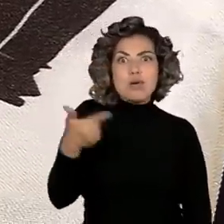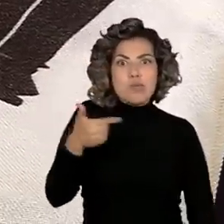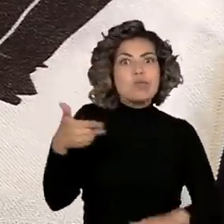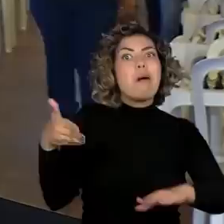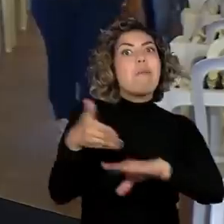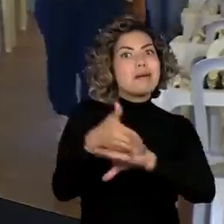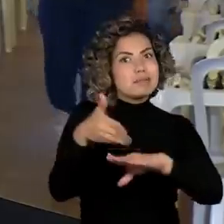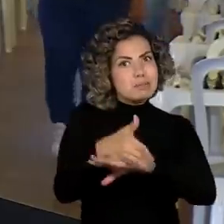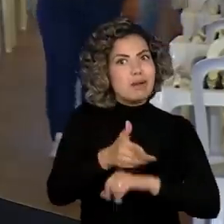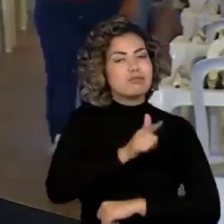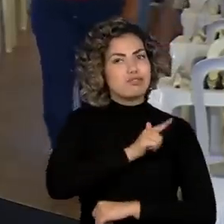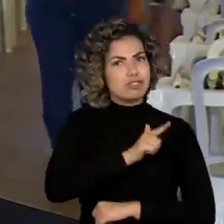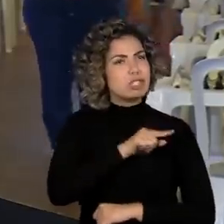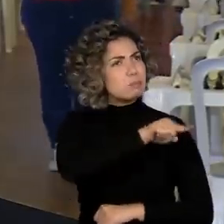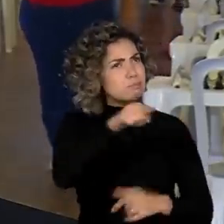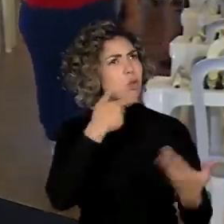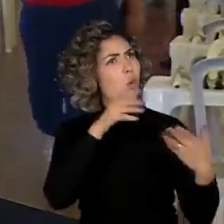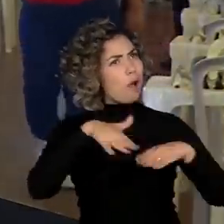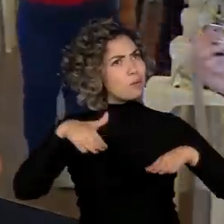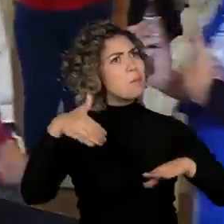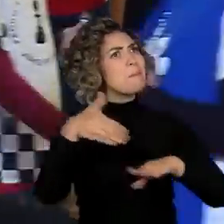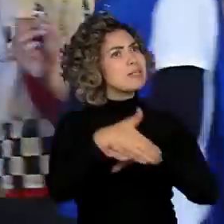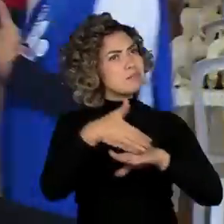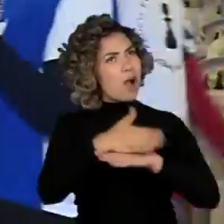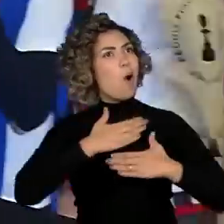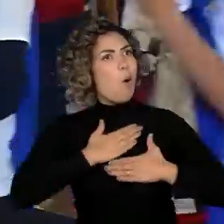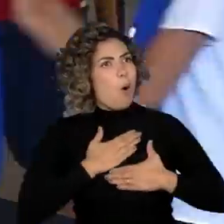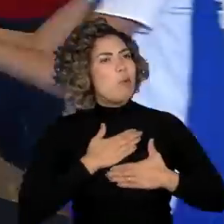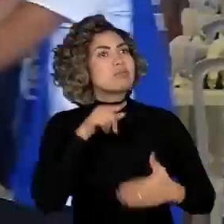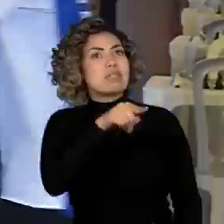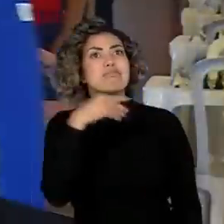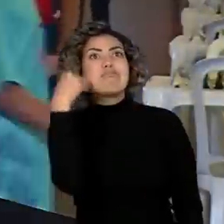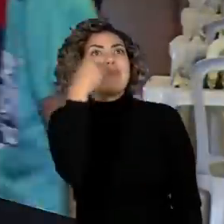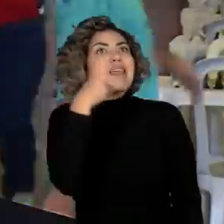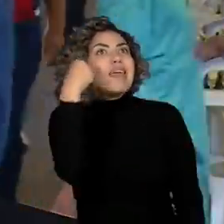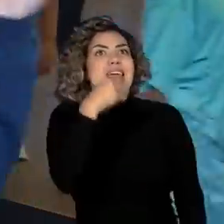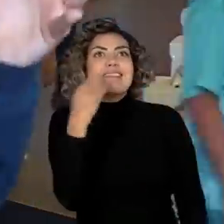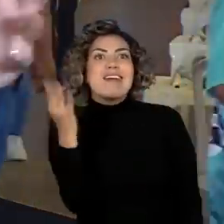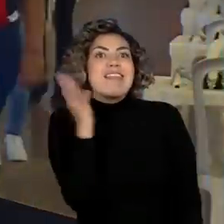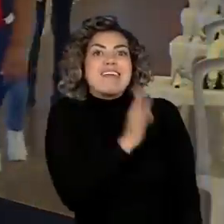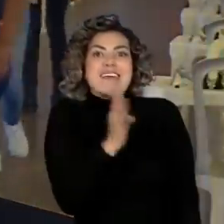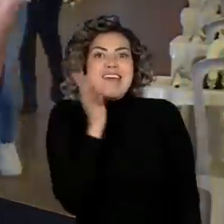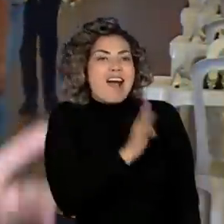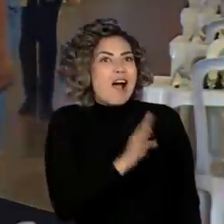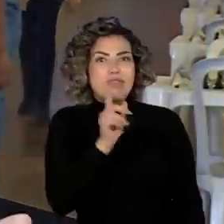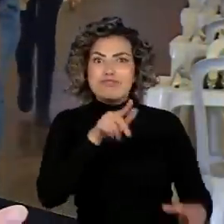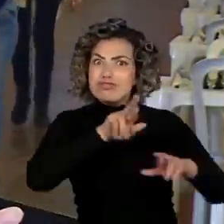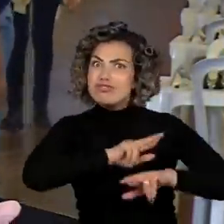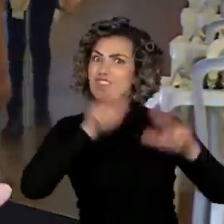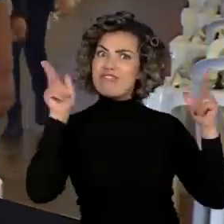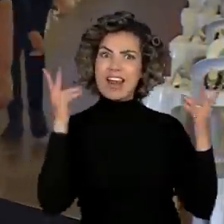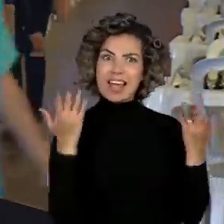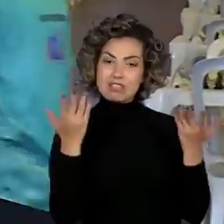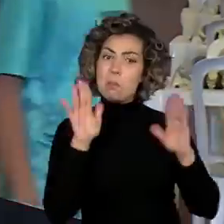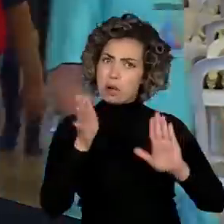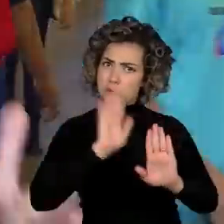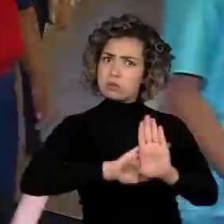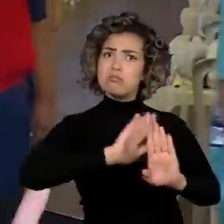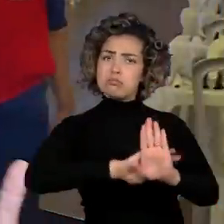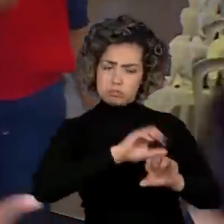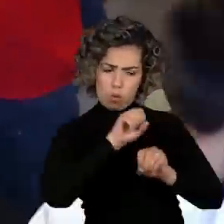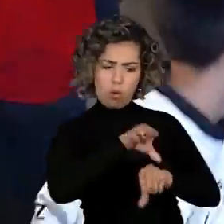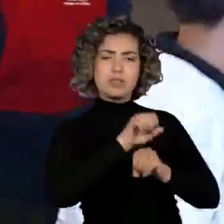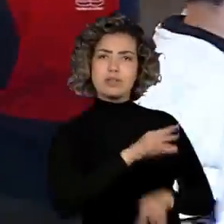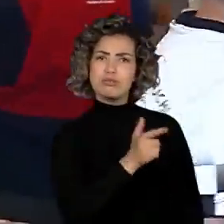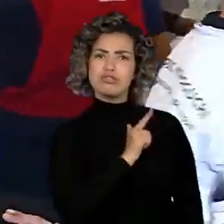Os alunos gostam bastante de vir, é uma experiência muito legal, é um dia educacional diferenciado, porque você sai da